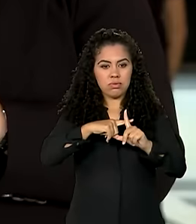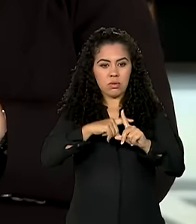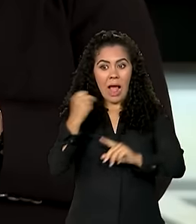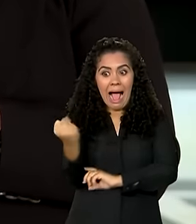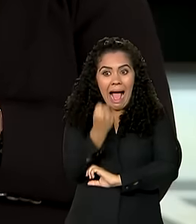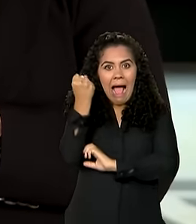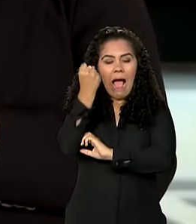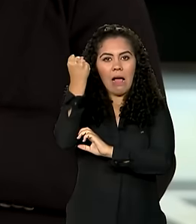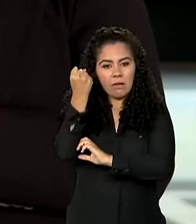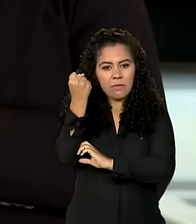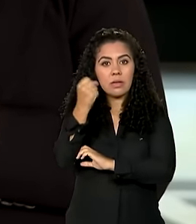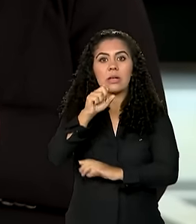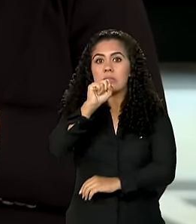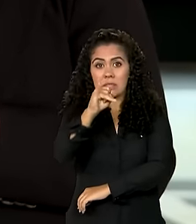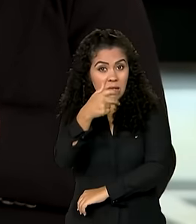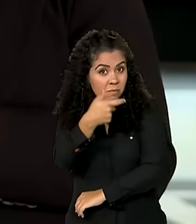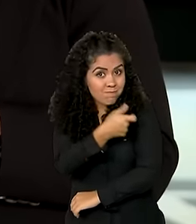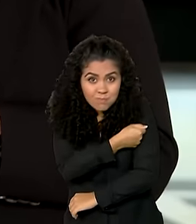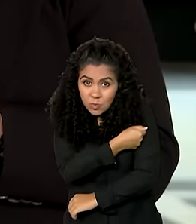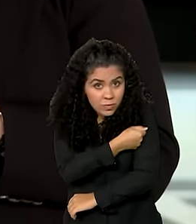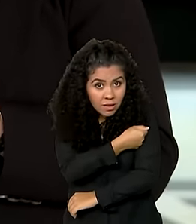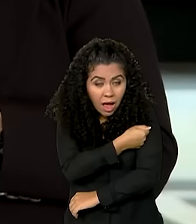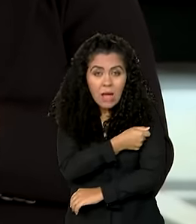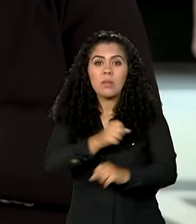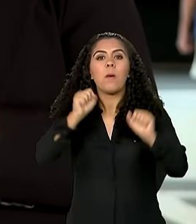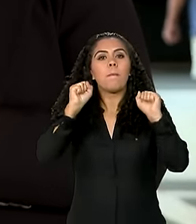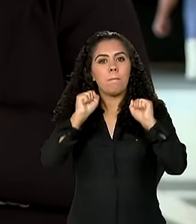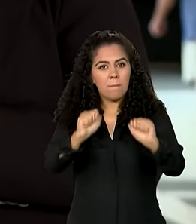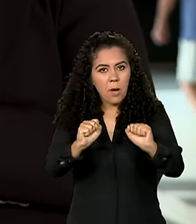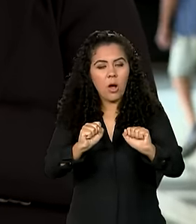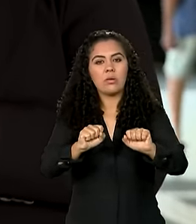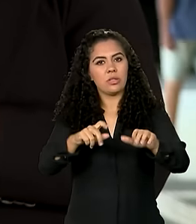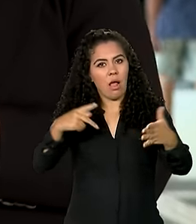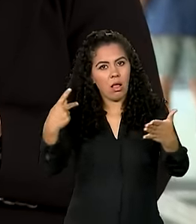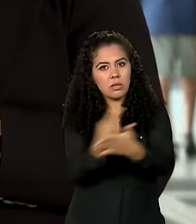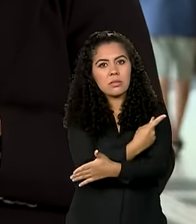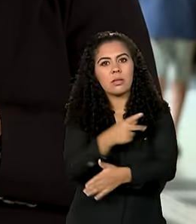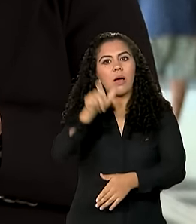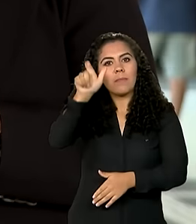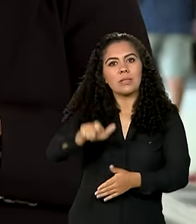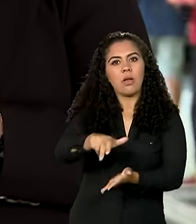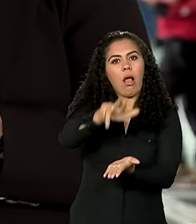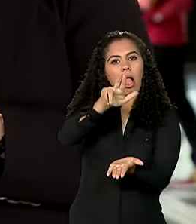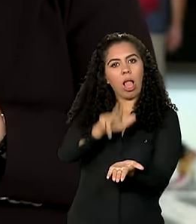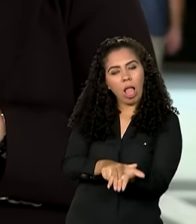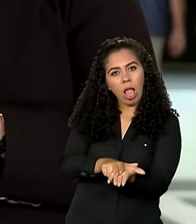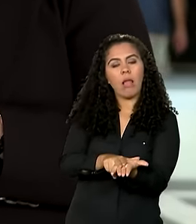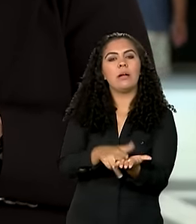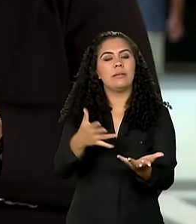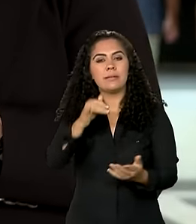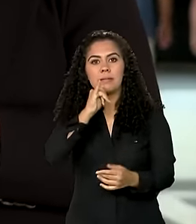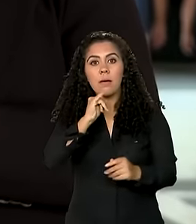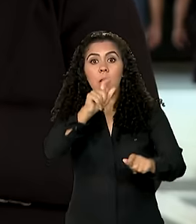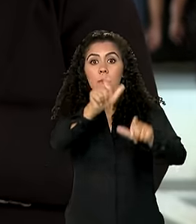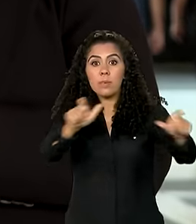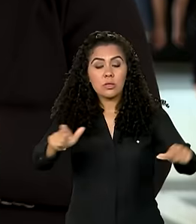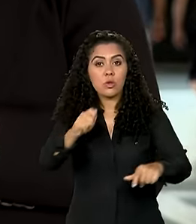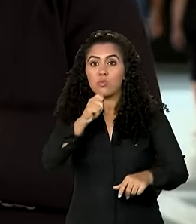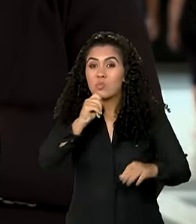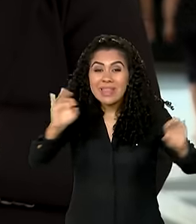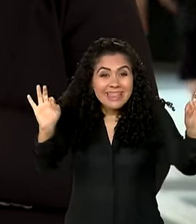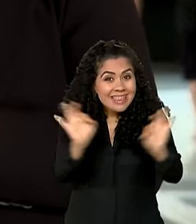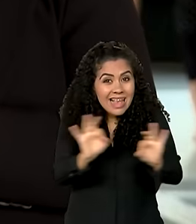sem a vacina aumenta a chance da pessoa contaminada ser internada. Entre as pessoas que haviam tomado nenhuma